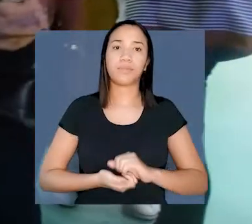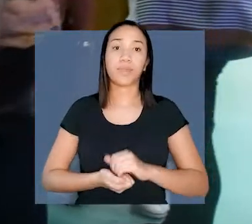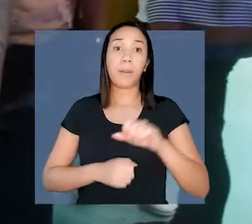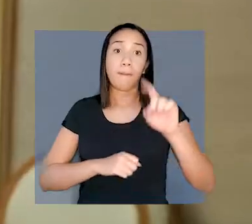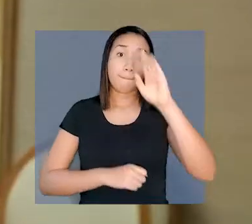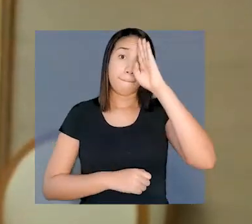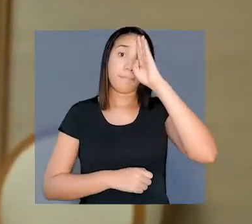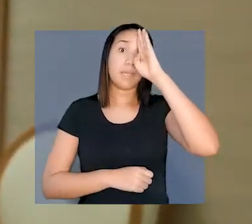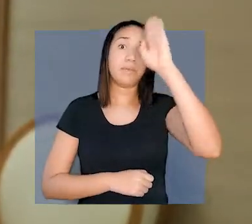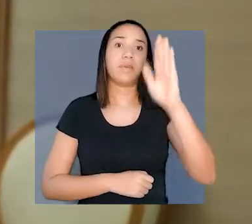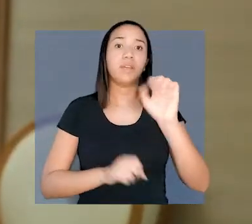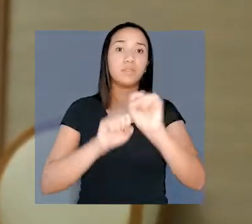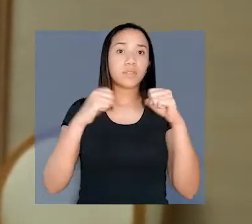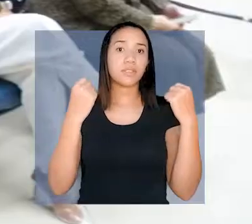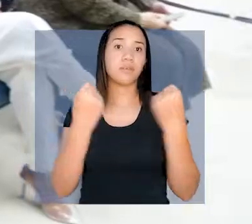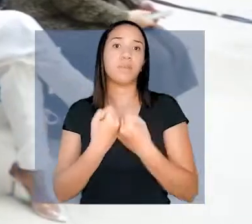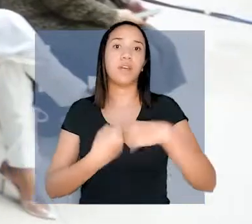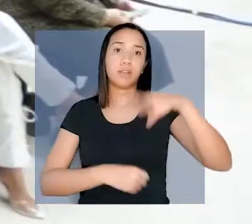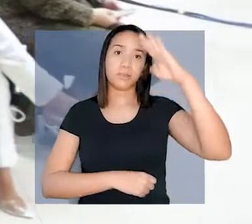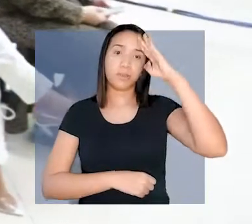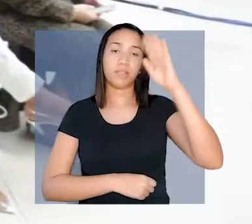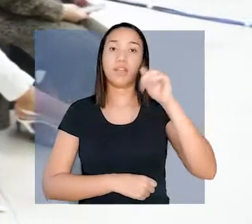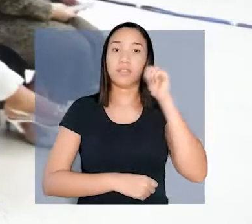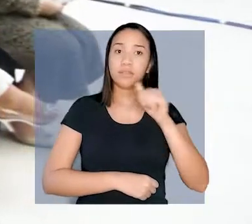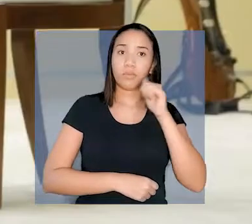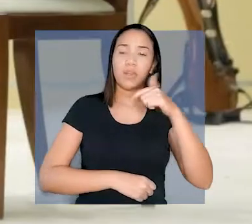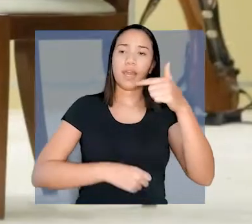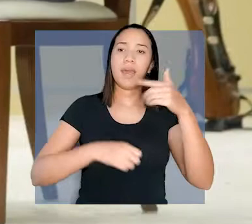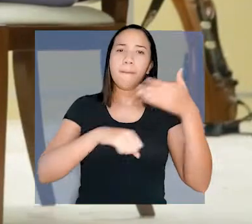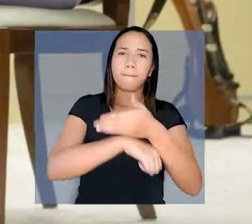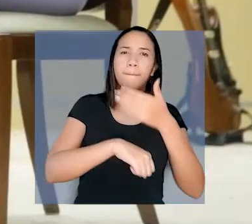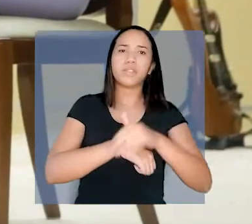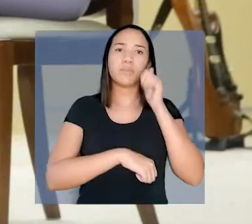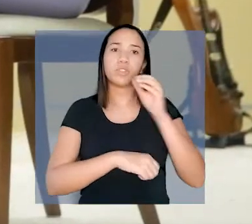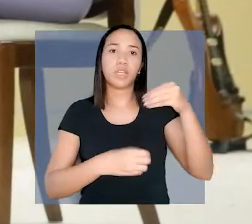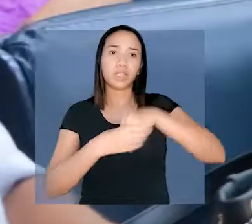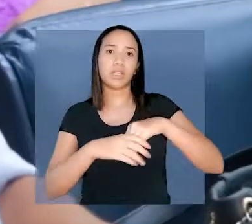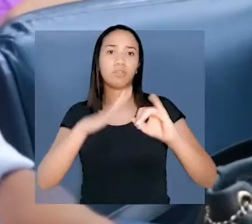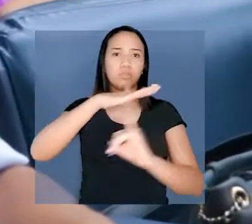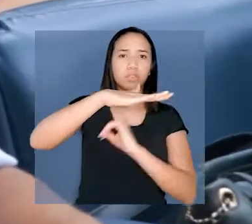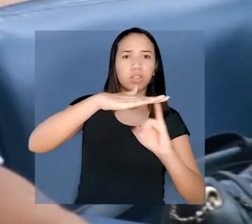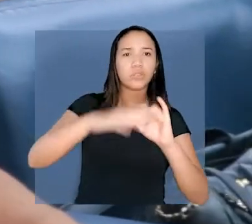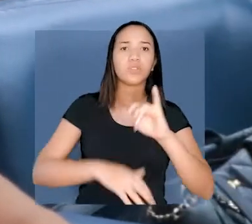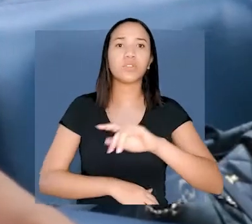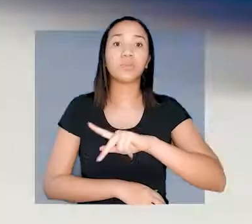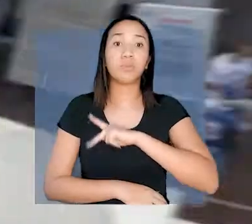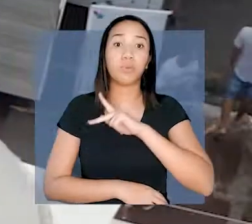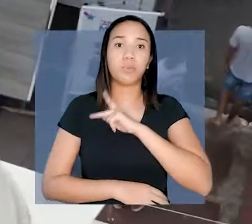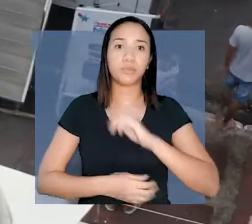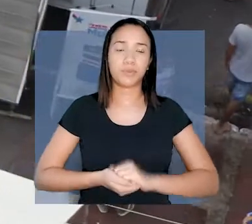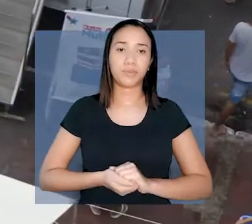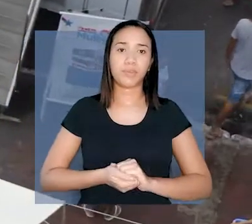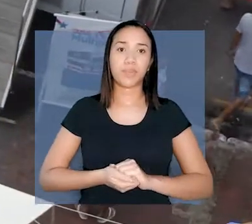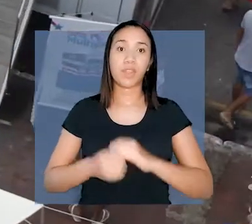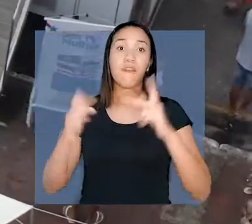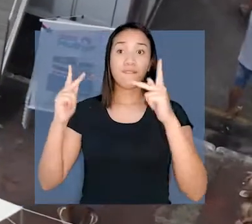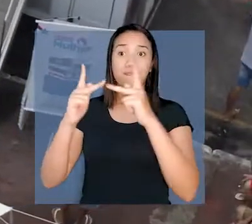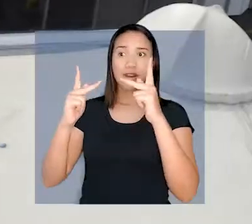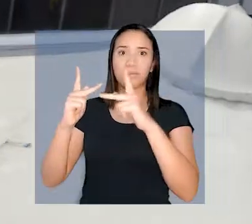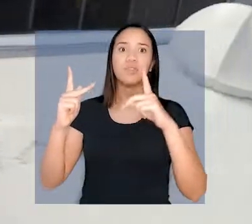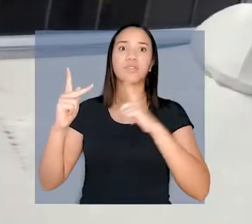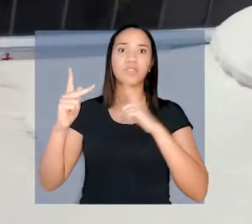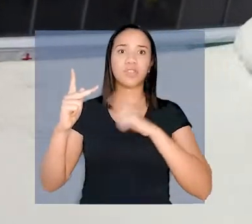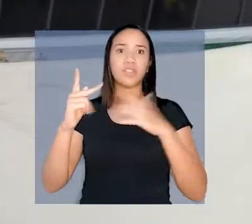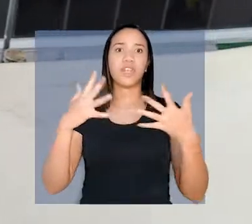seminário de mulheres militares do Pará debater os desafios na carreira e atuação da mulher militar nas instituições públicas. O mercado ver o peso